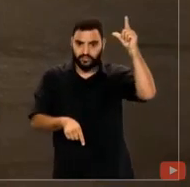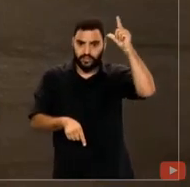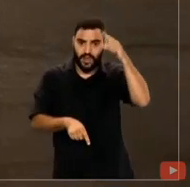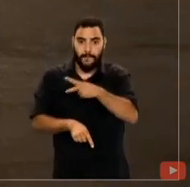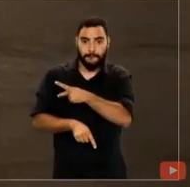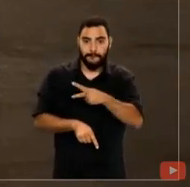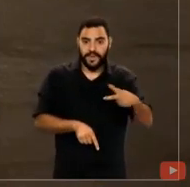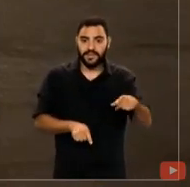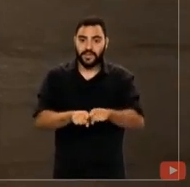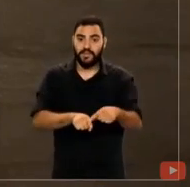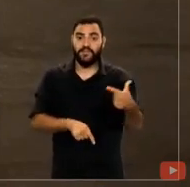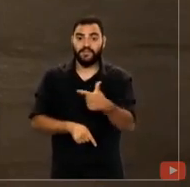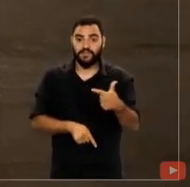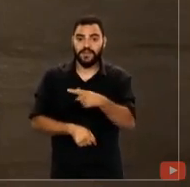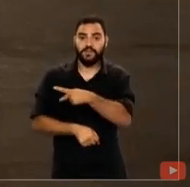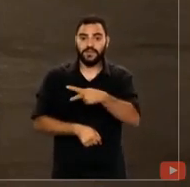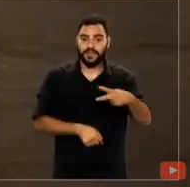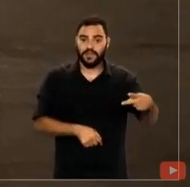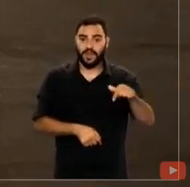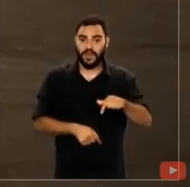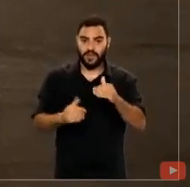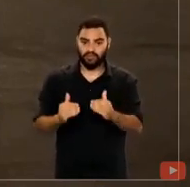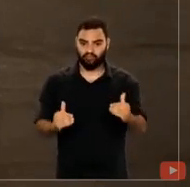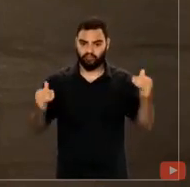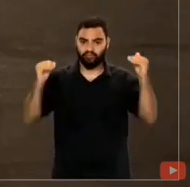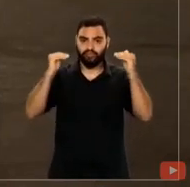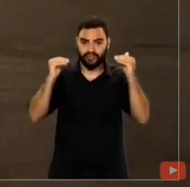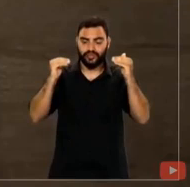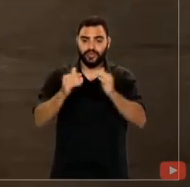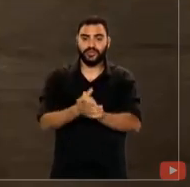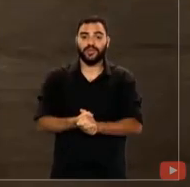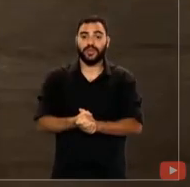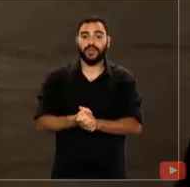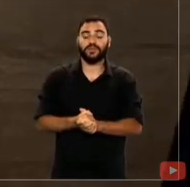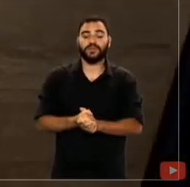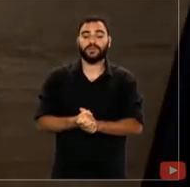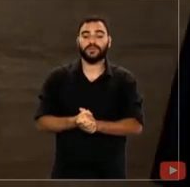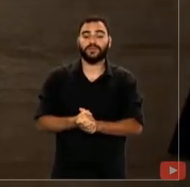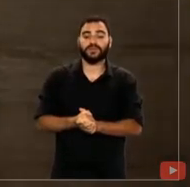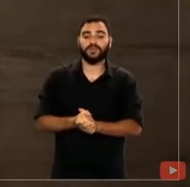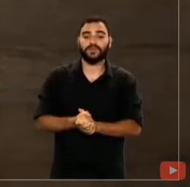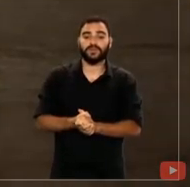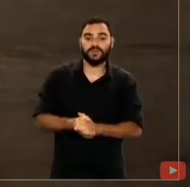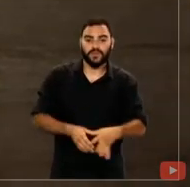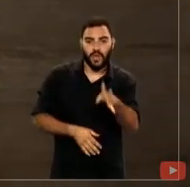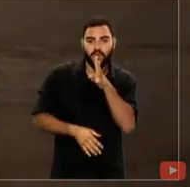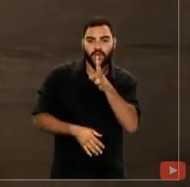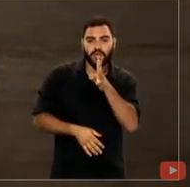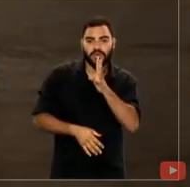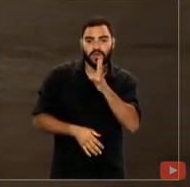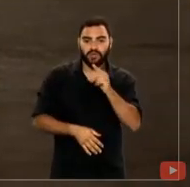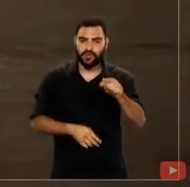e vice-presidência desta Corte Superior Eleitoral, reconhecida por sua excelência e